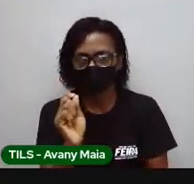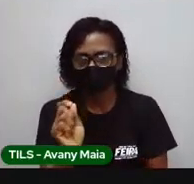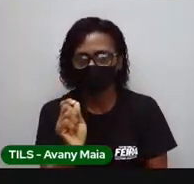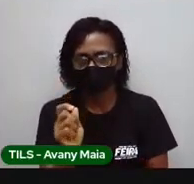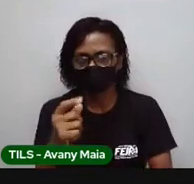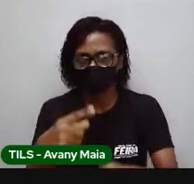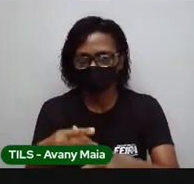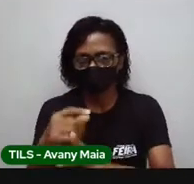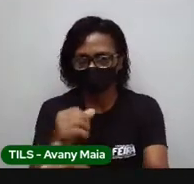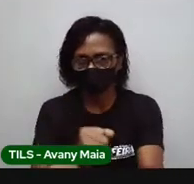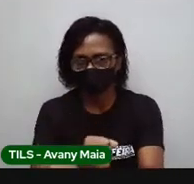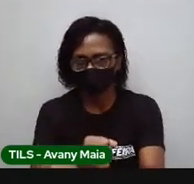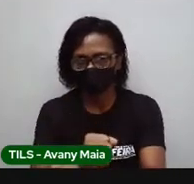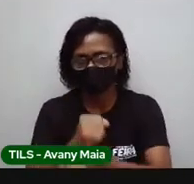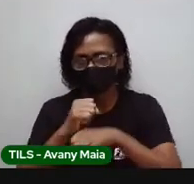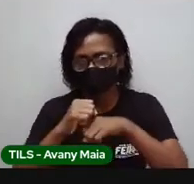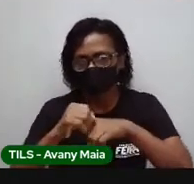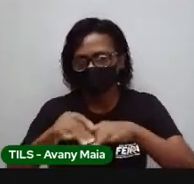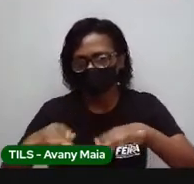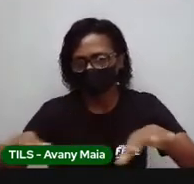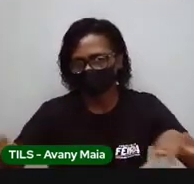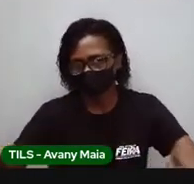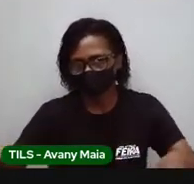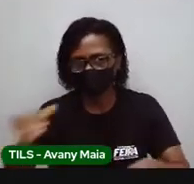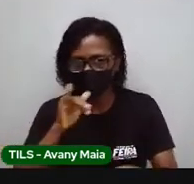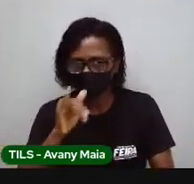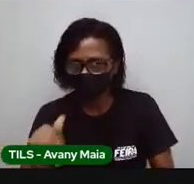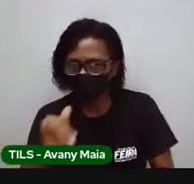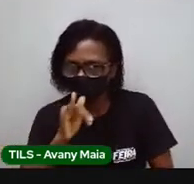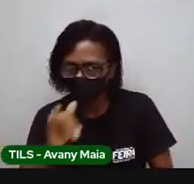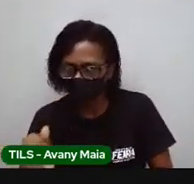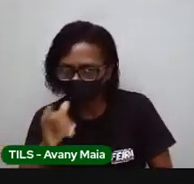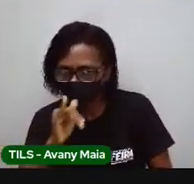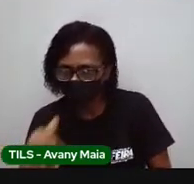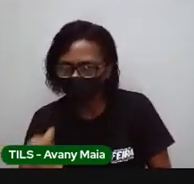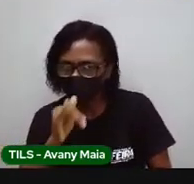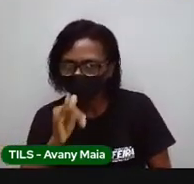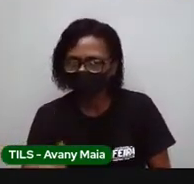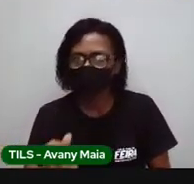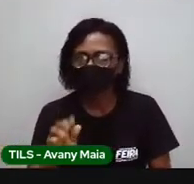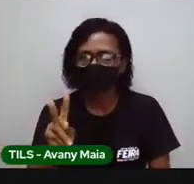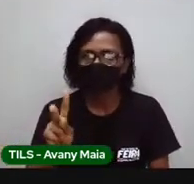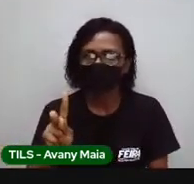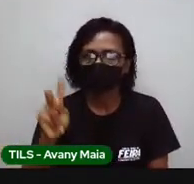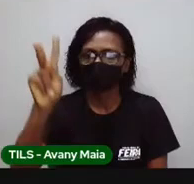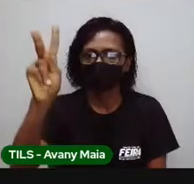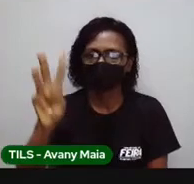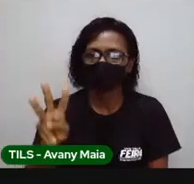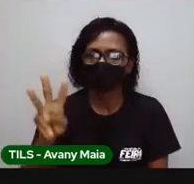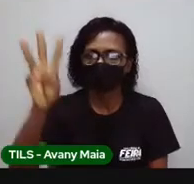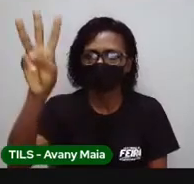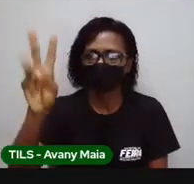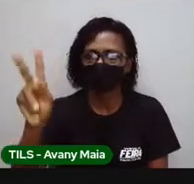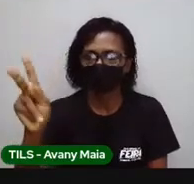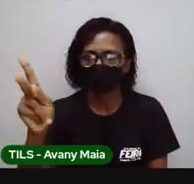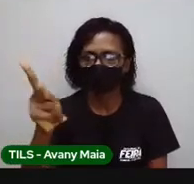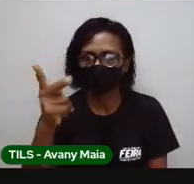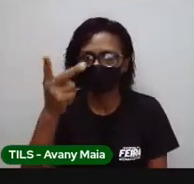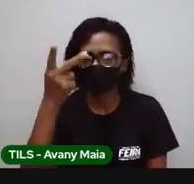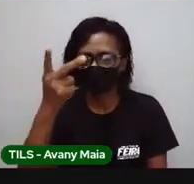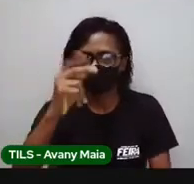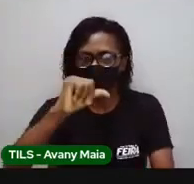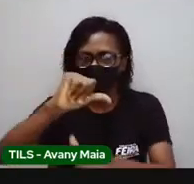Calcular um consumo de energia de um eletrodoméstico em watts, hora. E isso virá